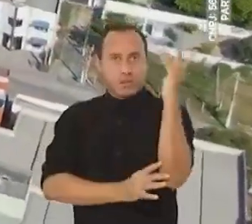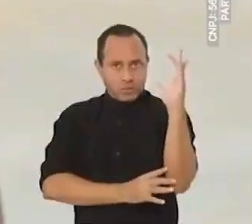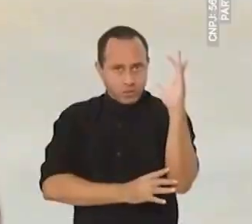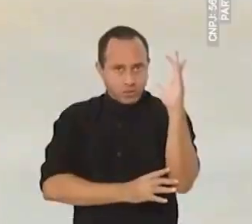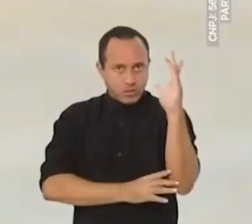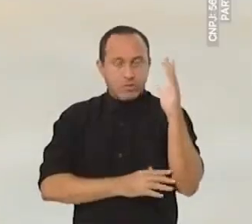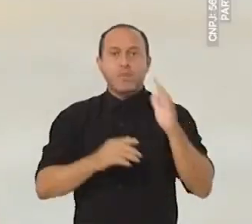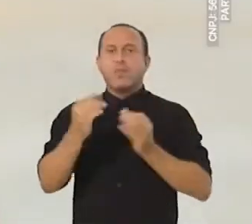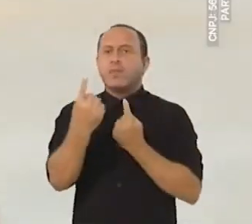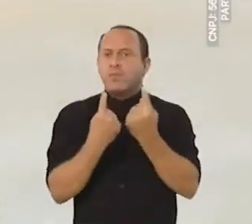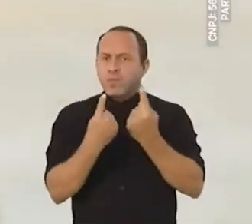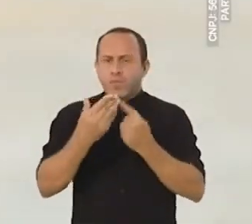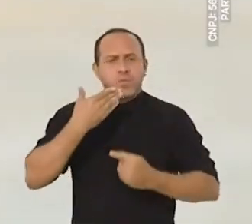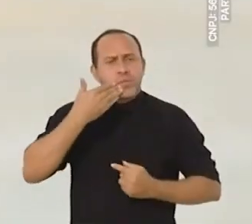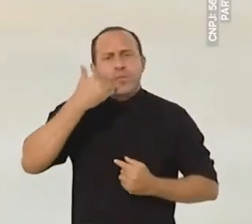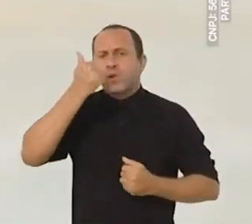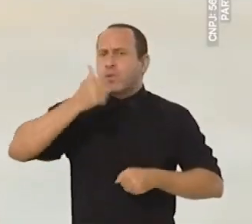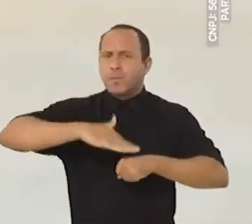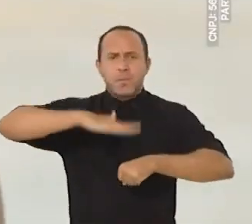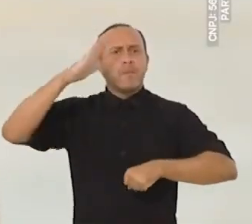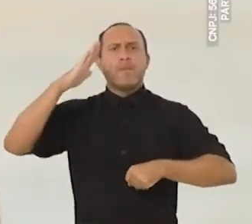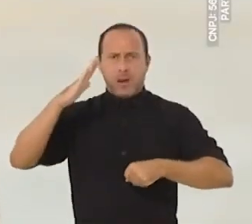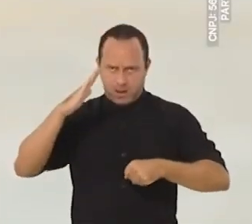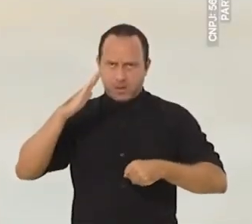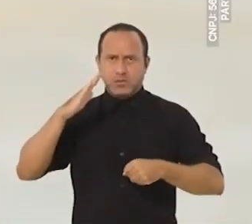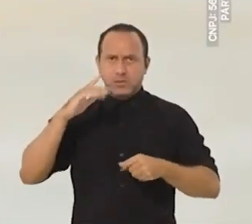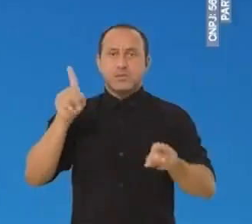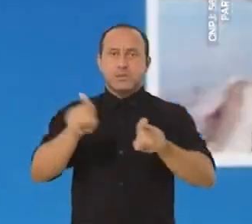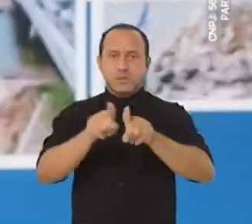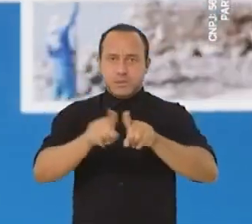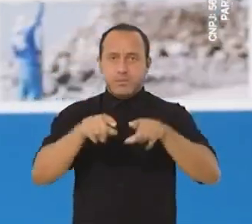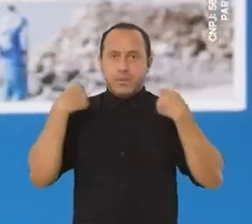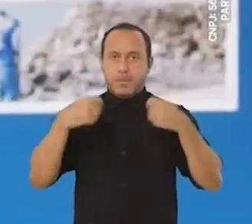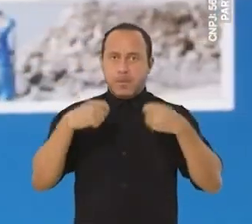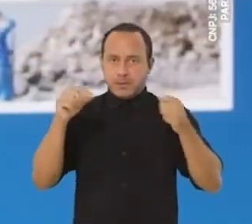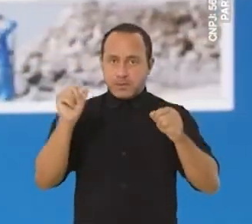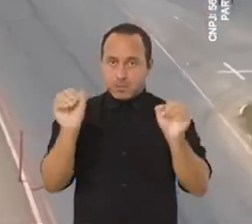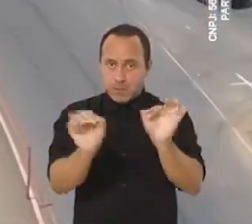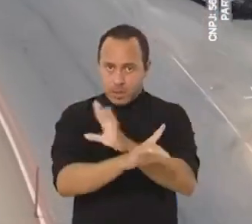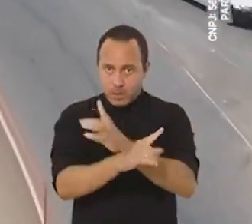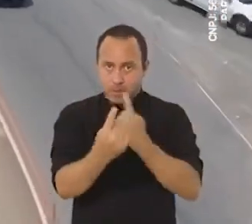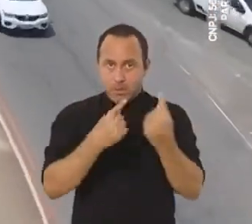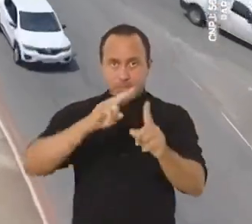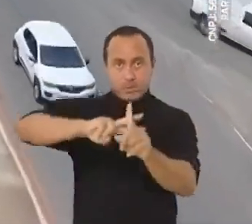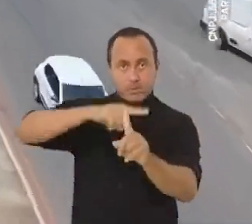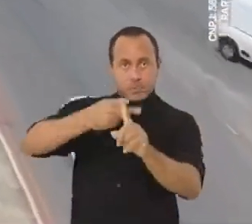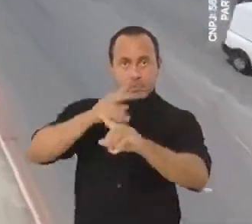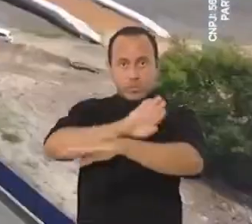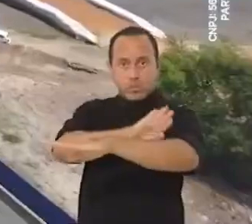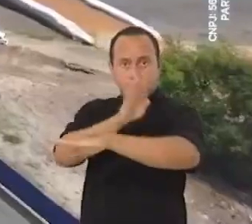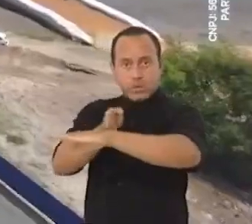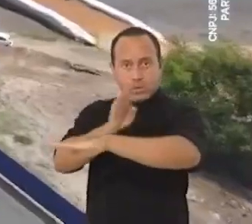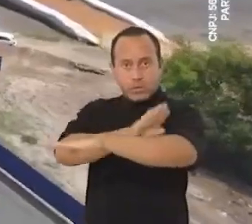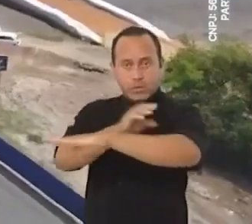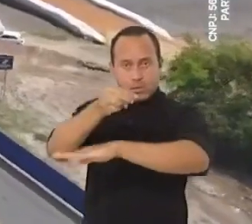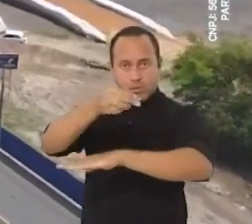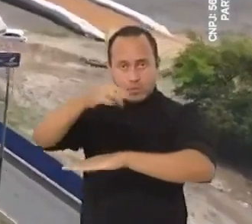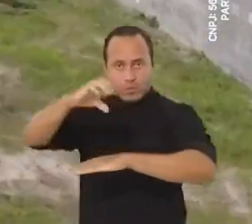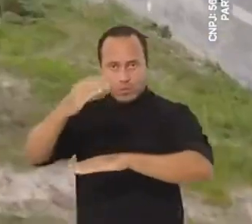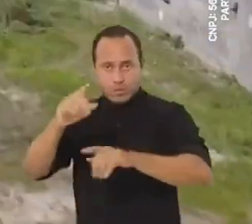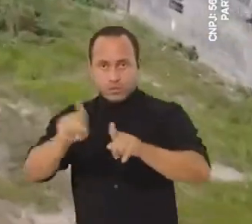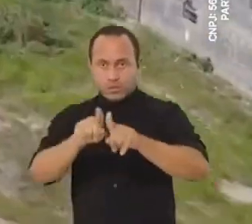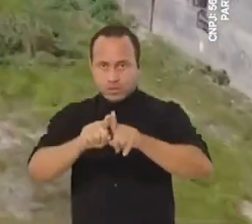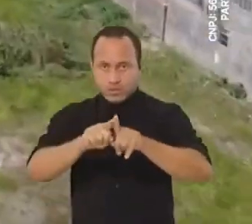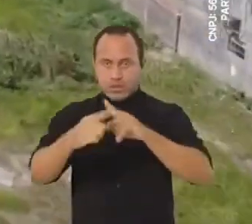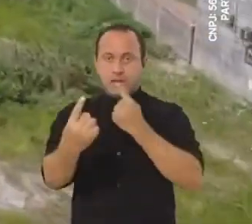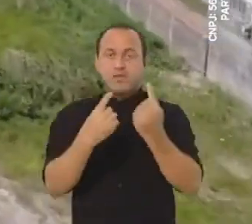ambiente. E com a pavimentação vai melhorar muito nesse sentido. Também precisamos concluir a duplicação da Ponte da Coroa do Meio